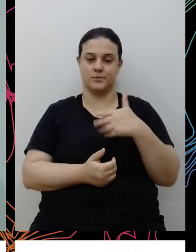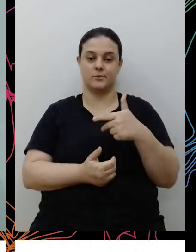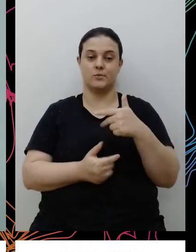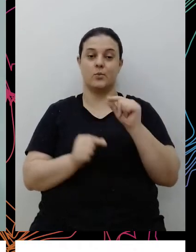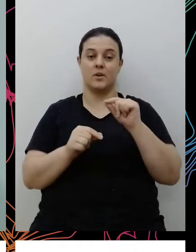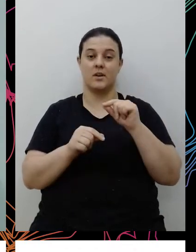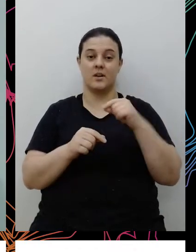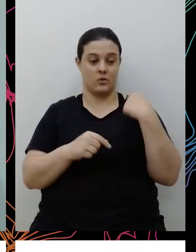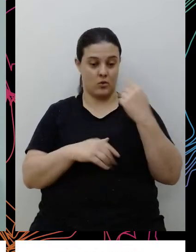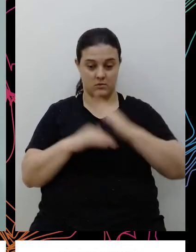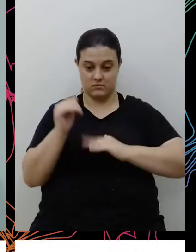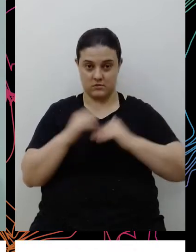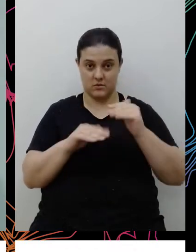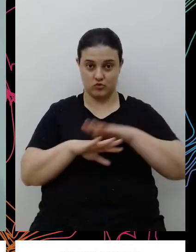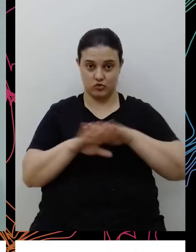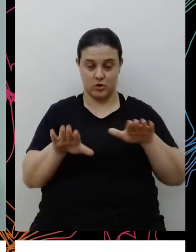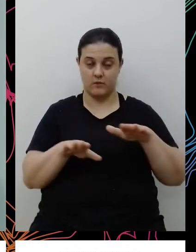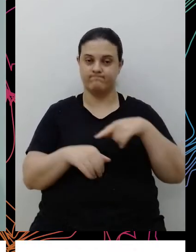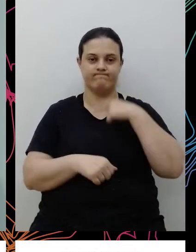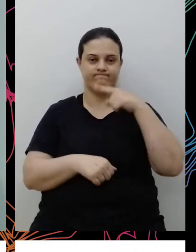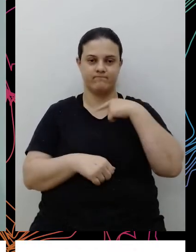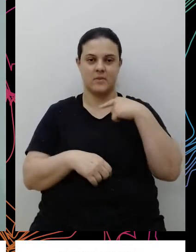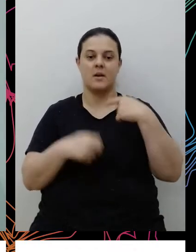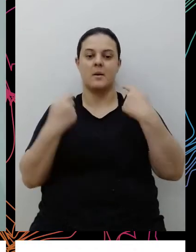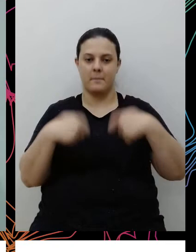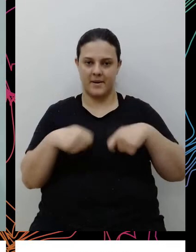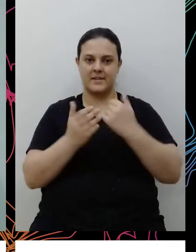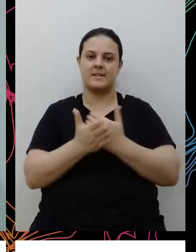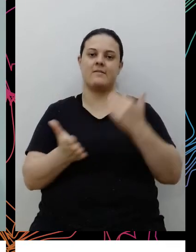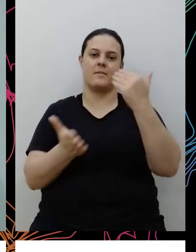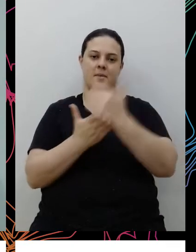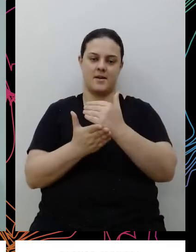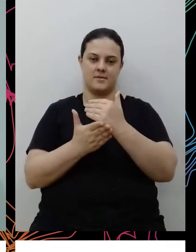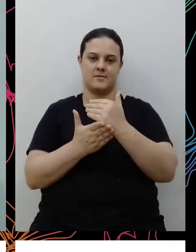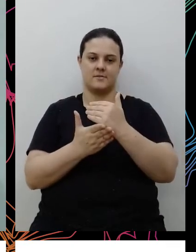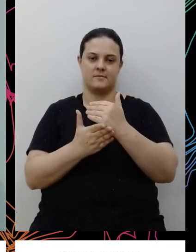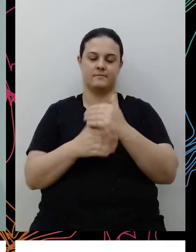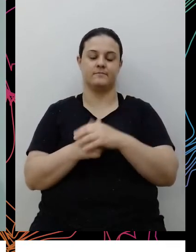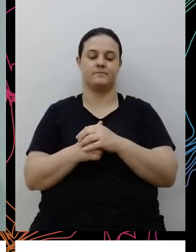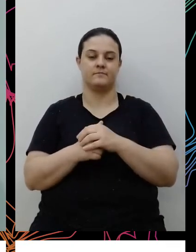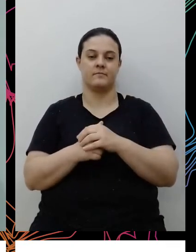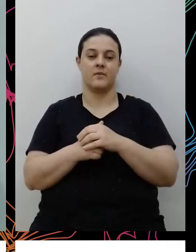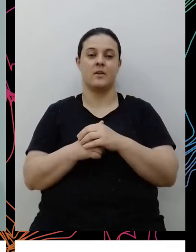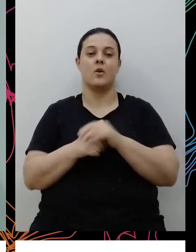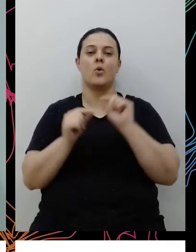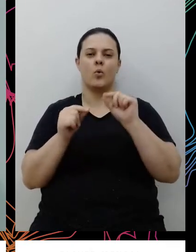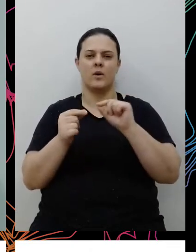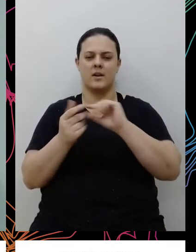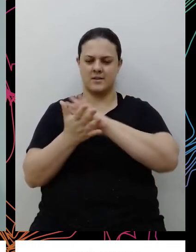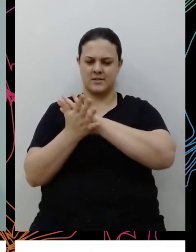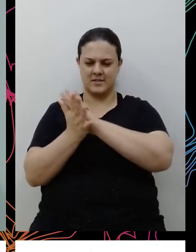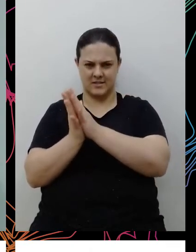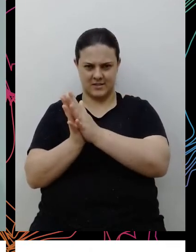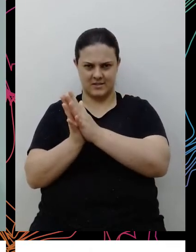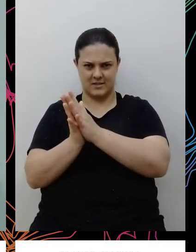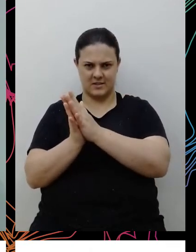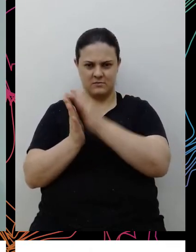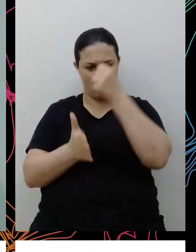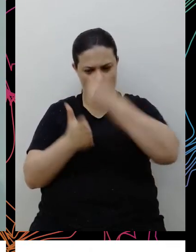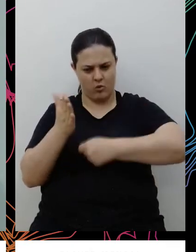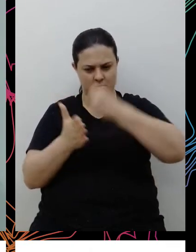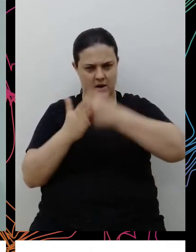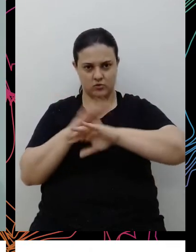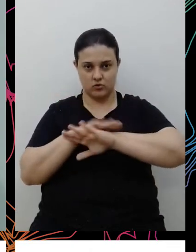não era suficiente e aprendemos que não basta combater o racismo, né, é preciso ser antirracista, é